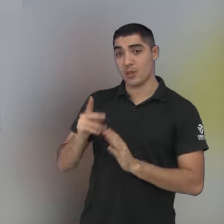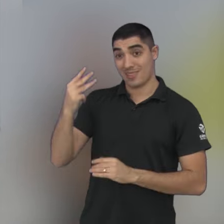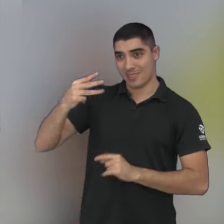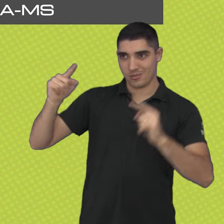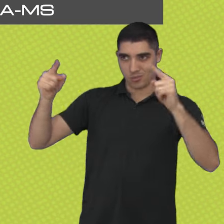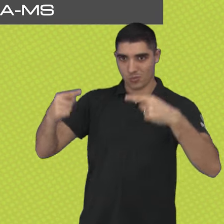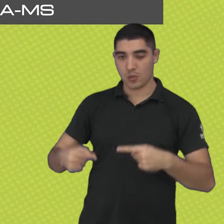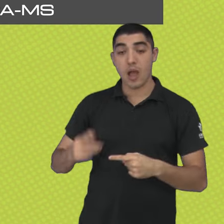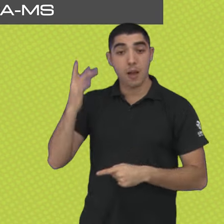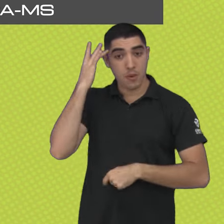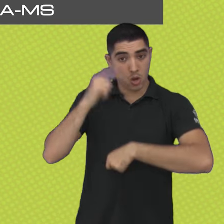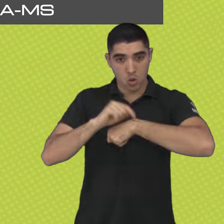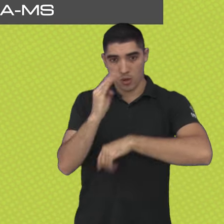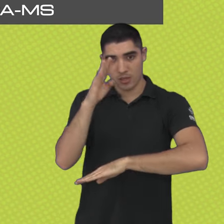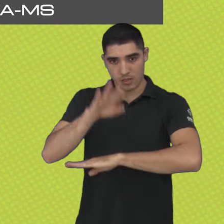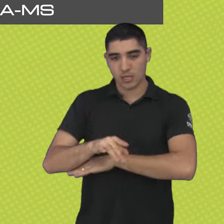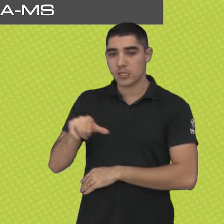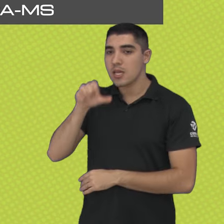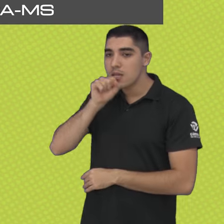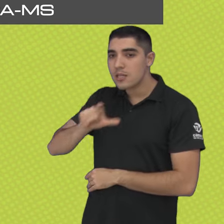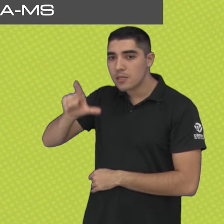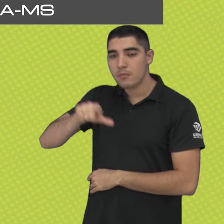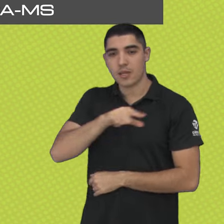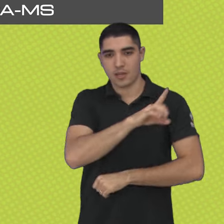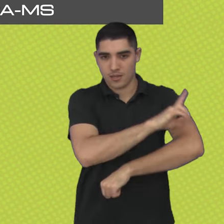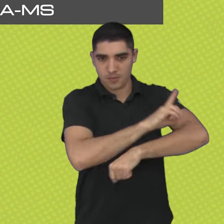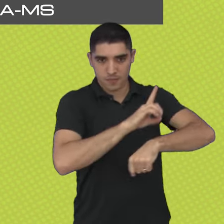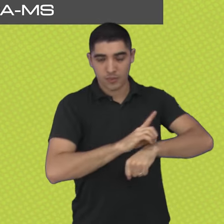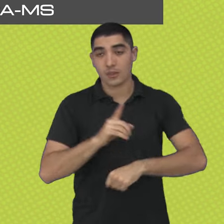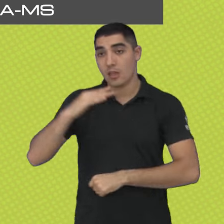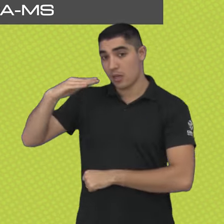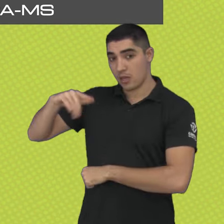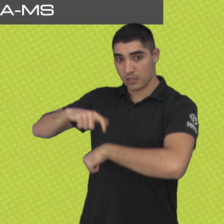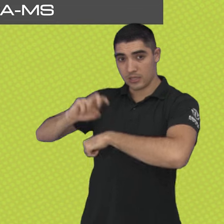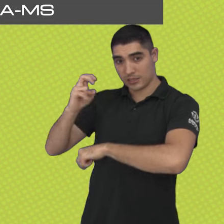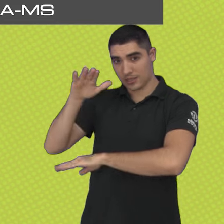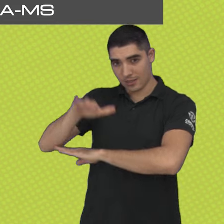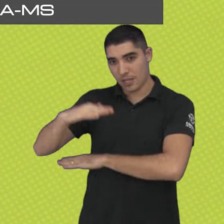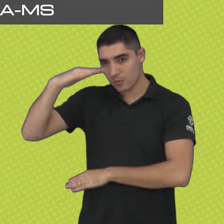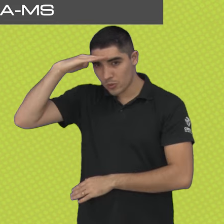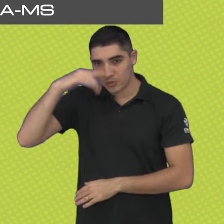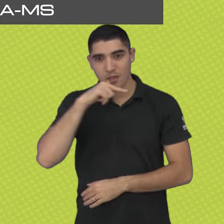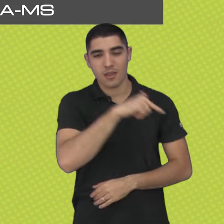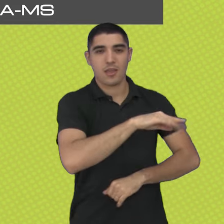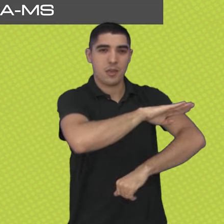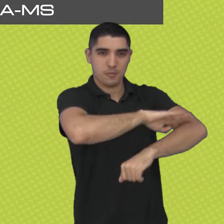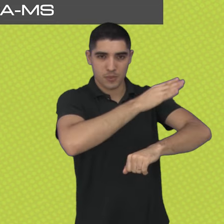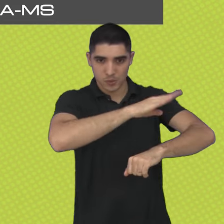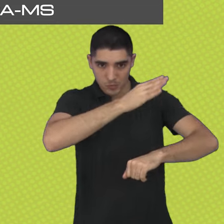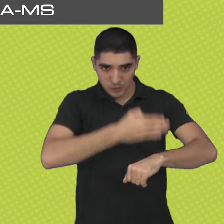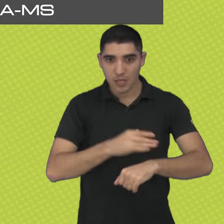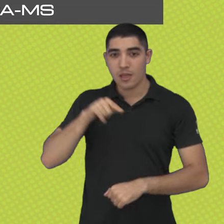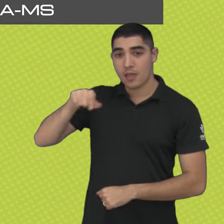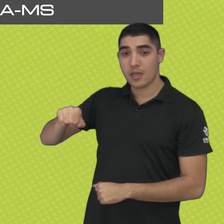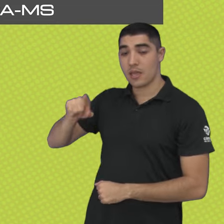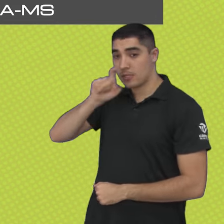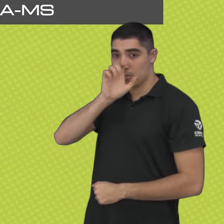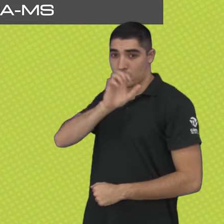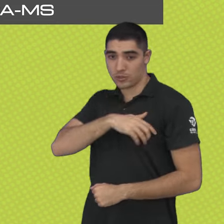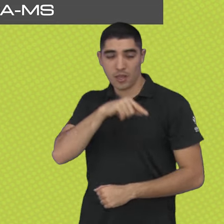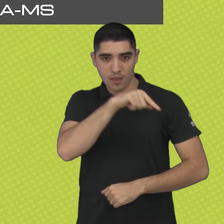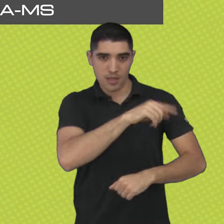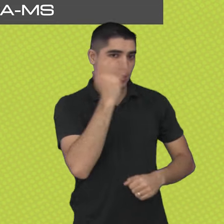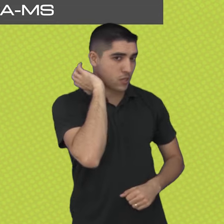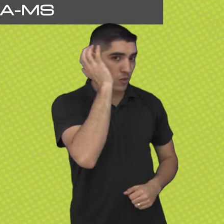amanhã, 4 da tarde, Inter de Limeira e Água Santa. 5 da tarde, Pouso Alegre e Patrocinense, o Clássico Mineiro. 18 horas, São José e Santo André. O